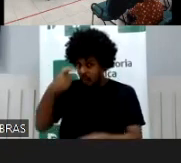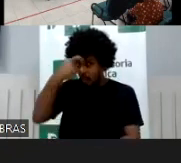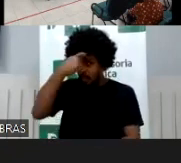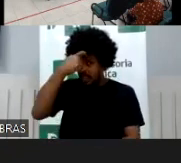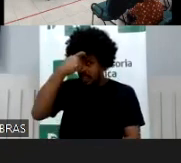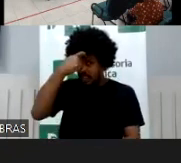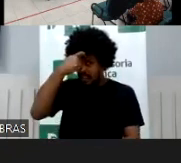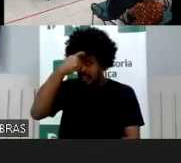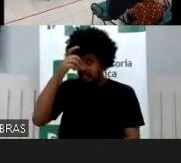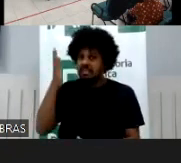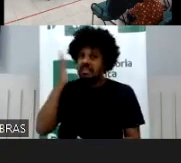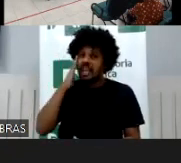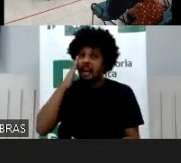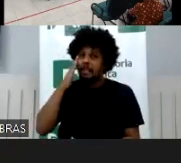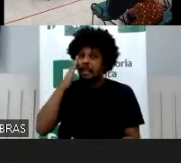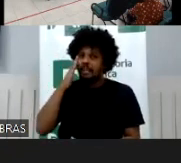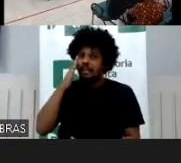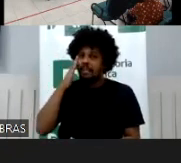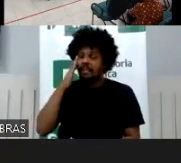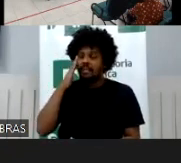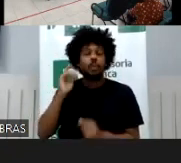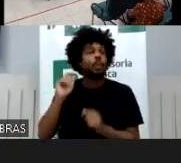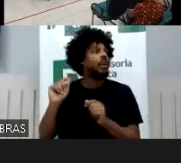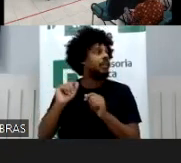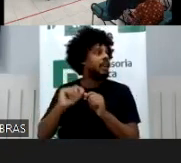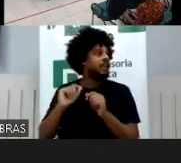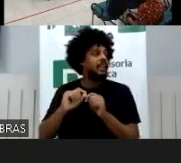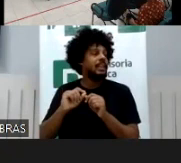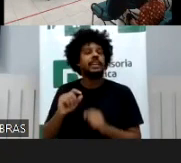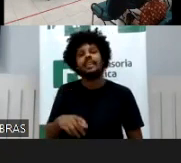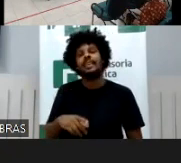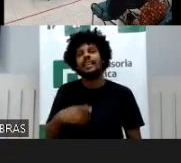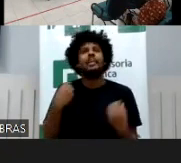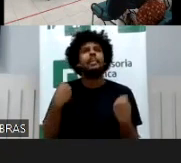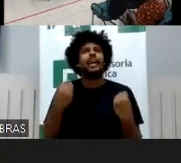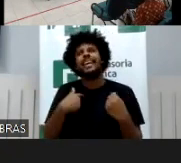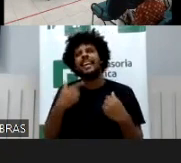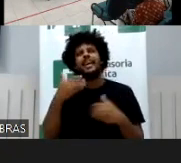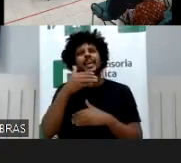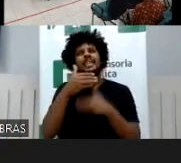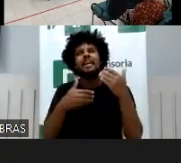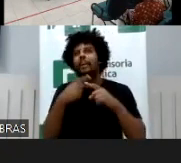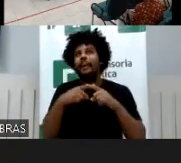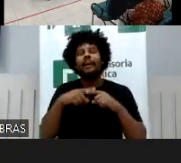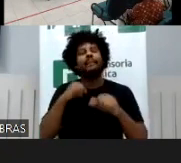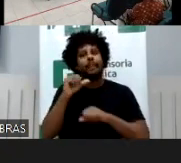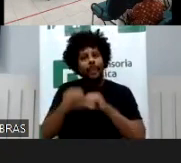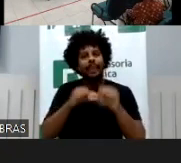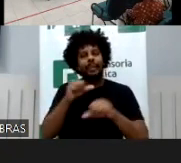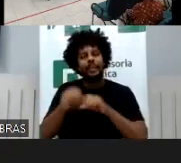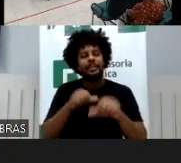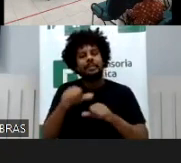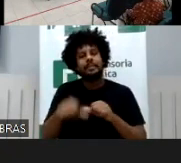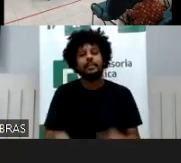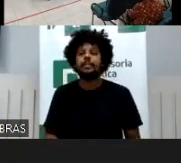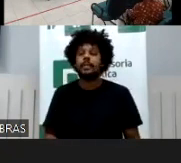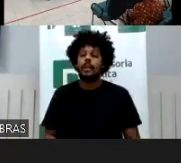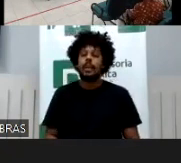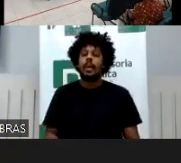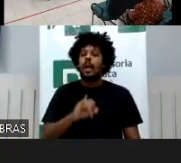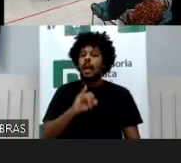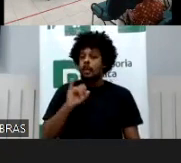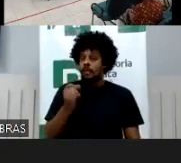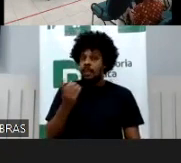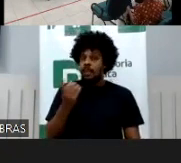aspectos, mas eu não sei nem para que eu boto os slides porque eu mesmo vou trocando tudo de olho. Só para aproveitar esse passo, tem